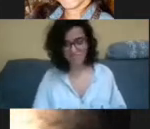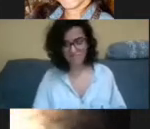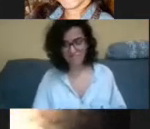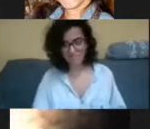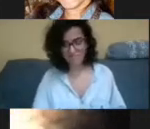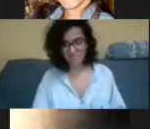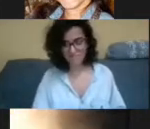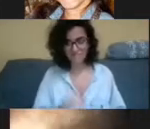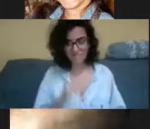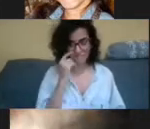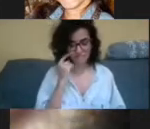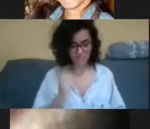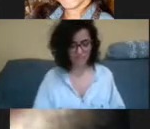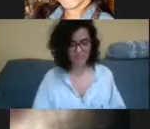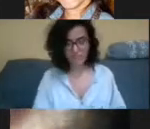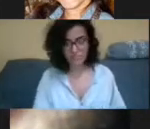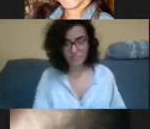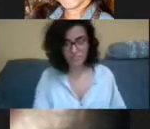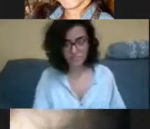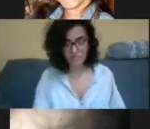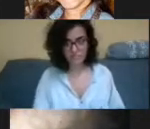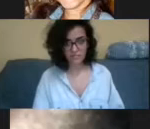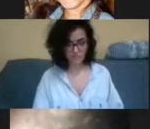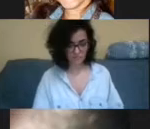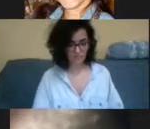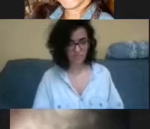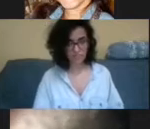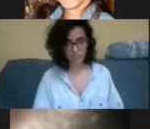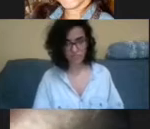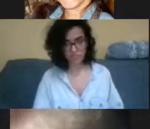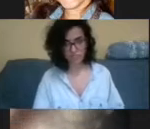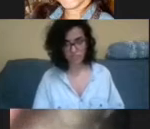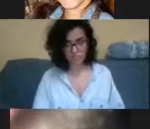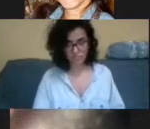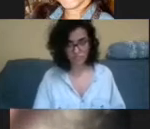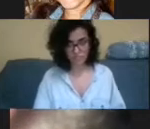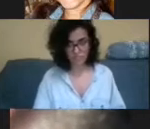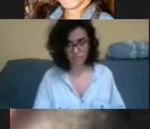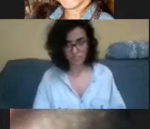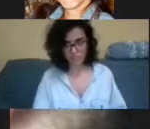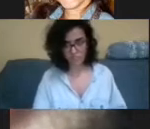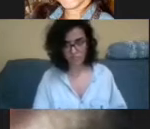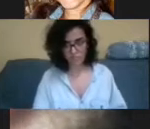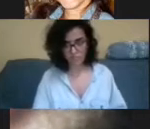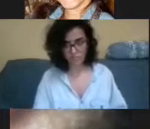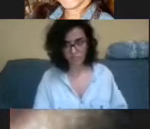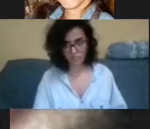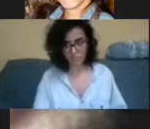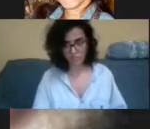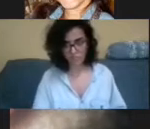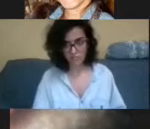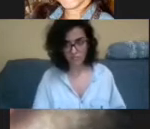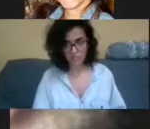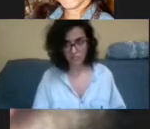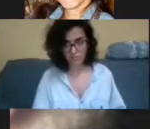e ela tem que transcrever tudo em tempo real. Isso também para os recursos de acessibilidade serem compatíveis, a gente tem que entender que